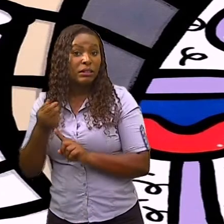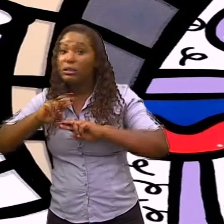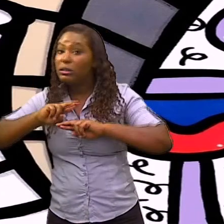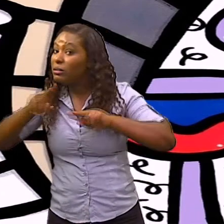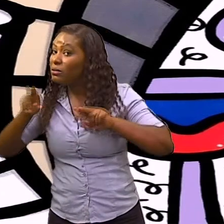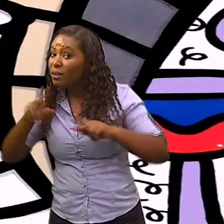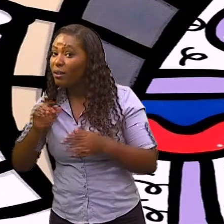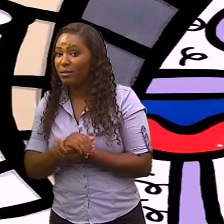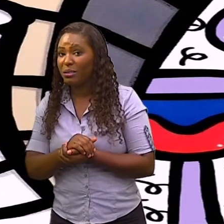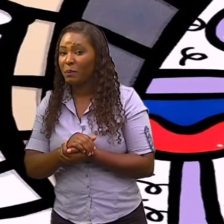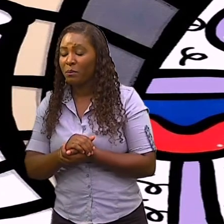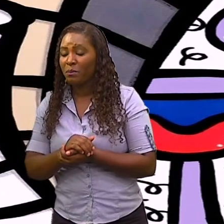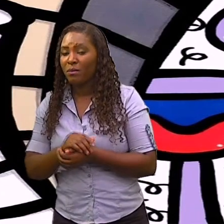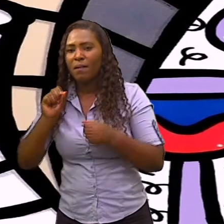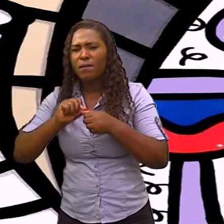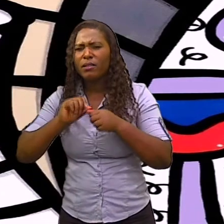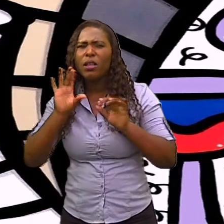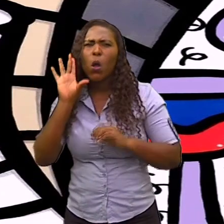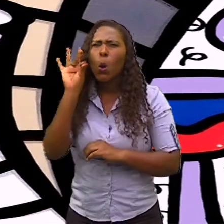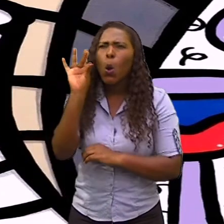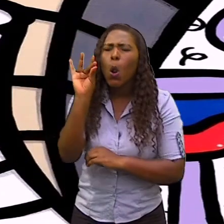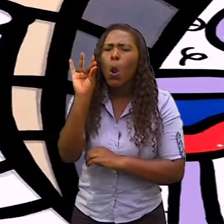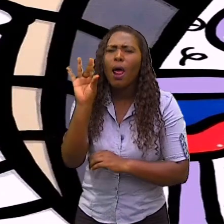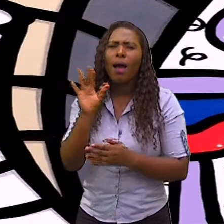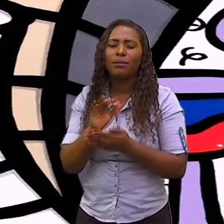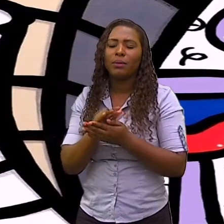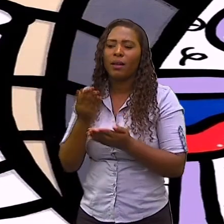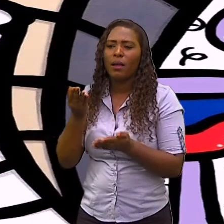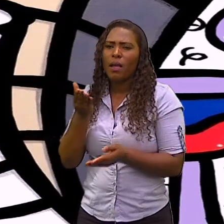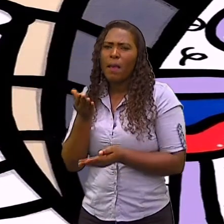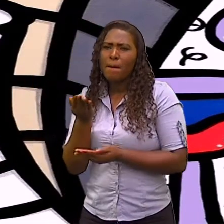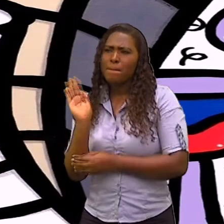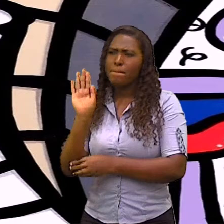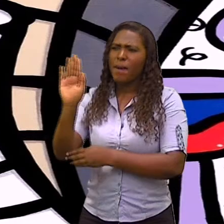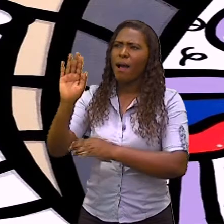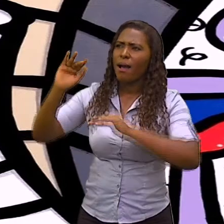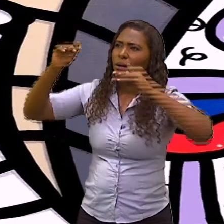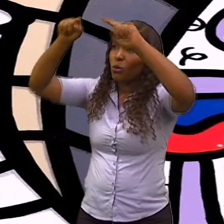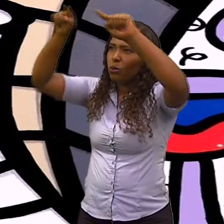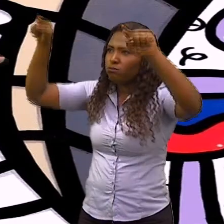E as colagens também foram muito utilizadas.